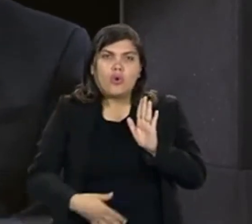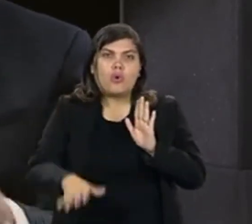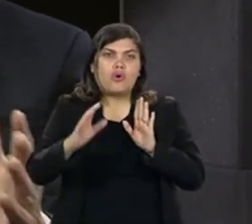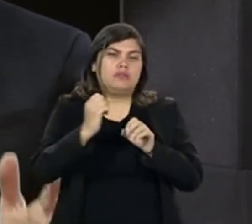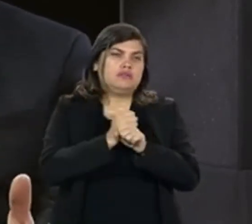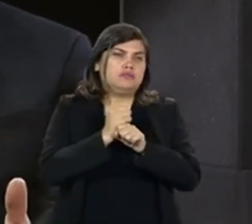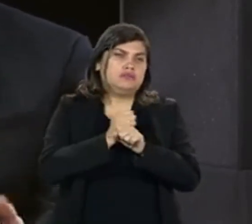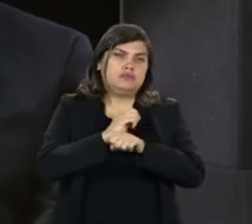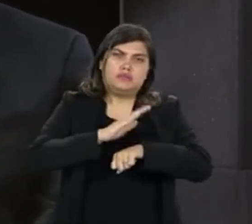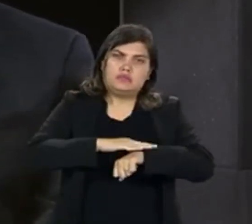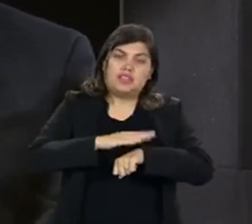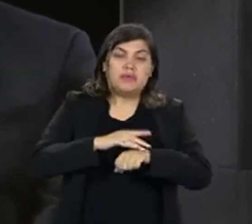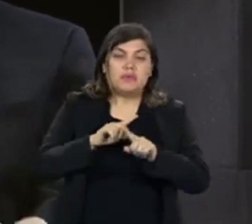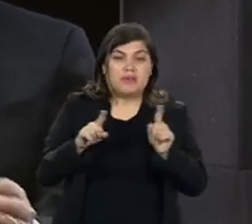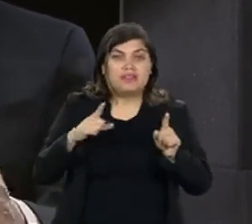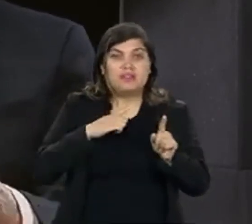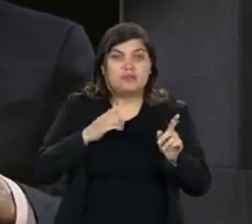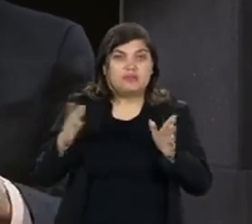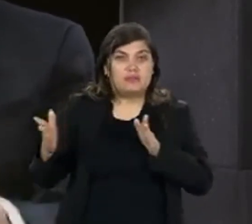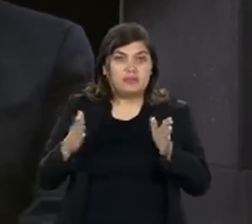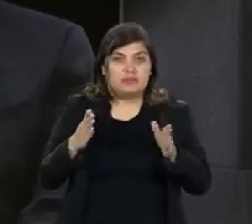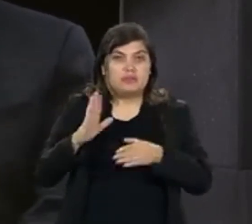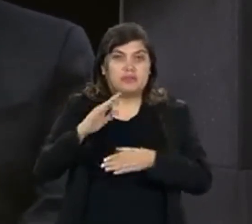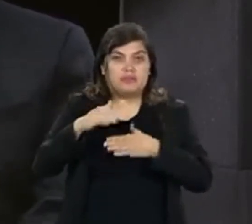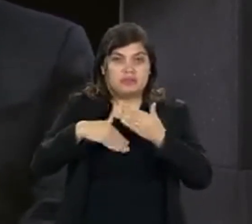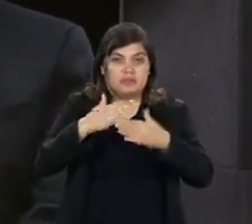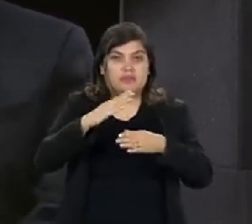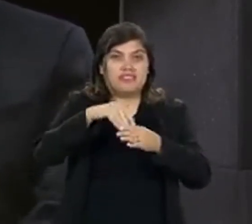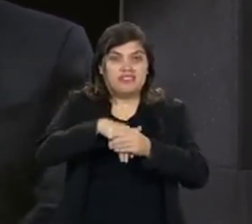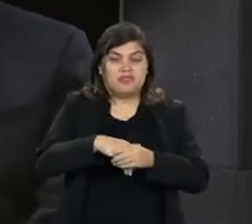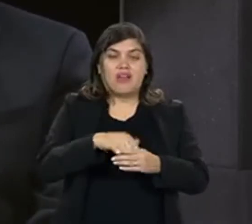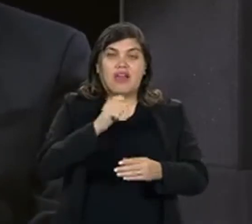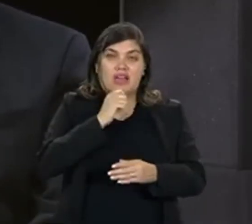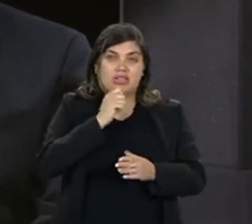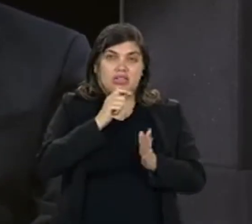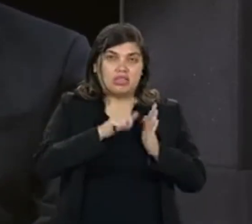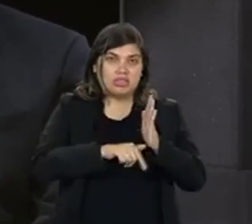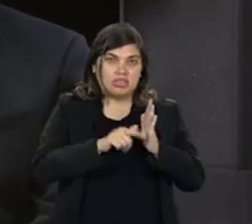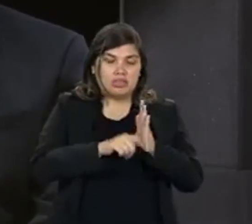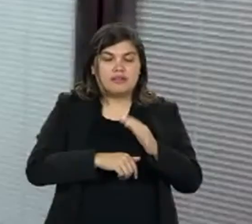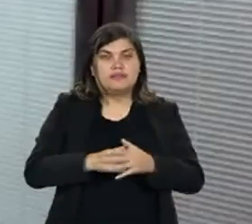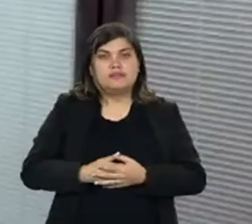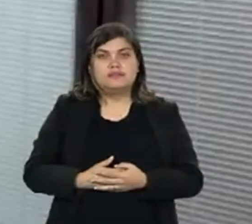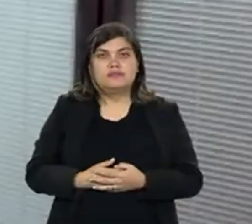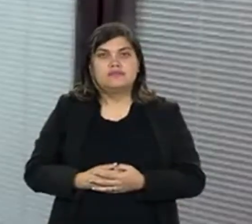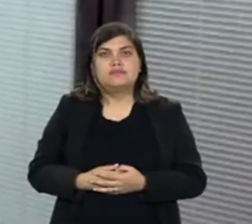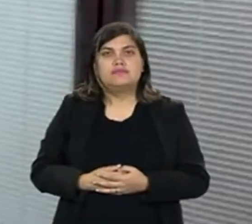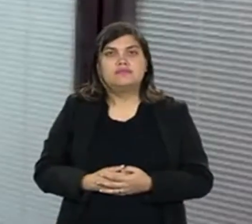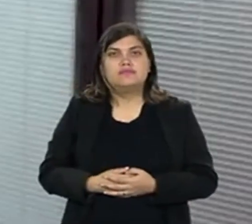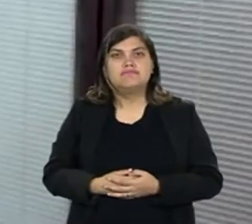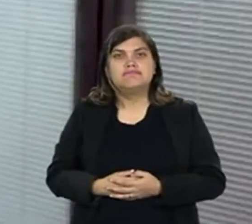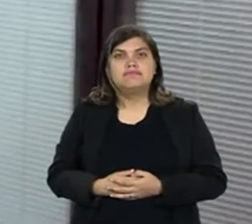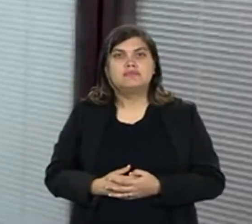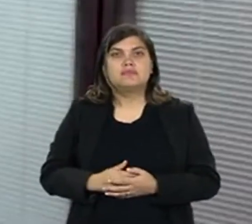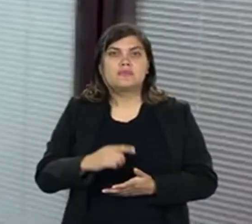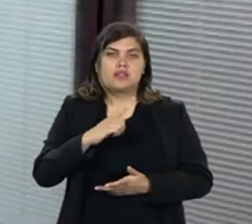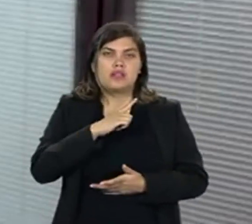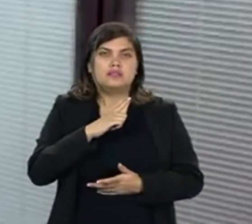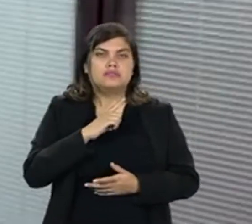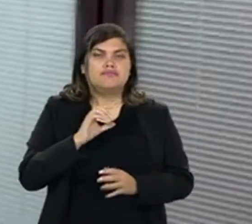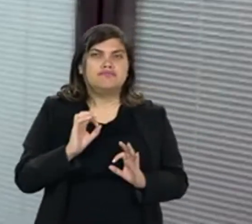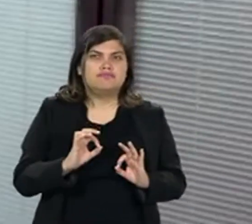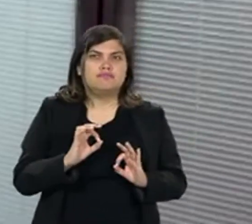longeva do mundo, mas tem um processo eleitoral ainda muito truncado. Eu acho que vem